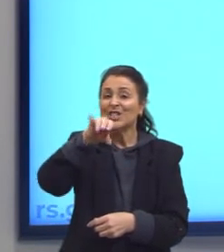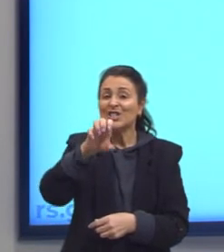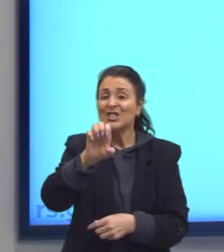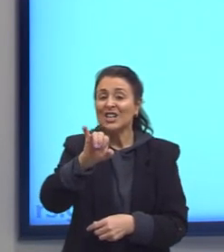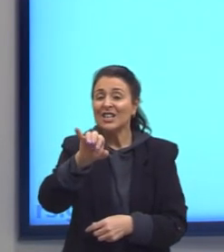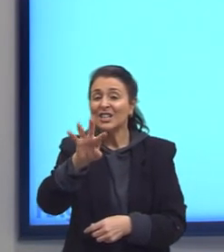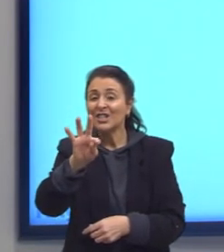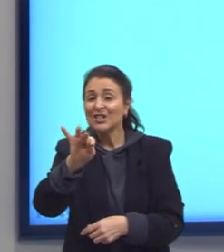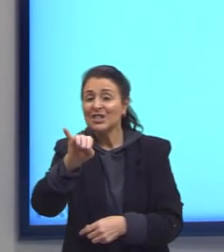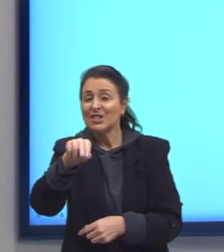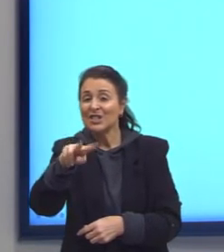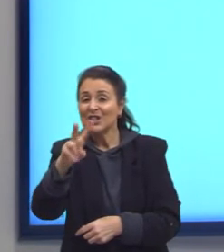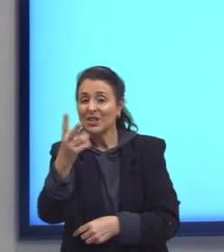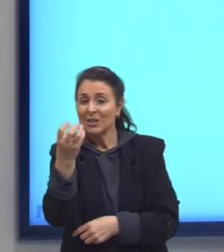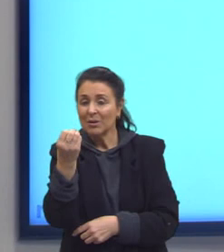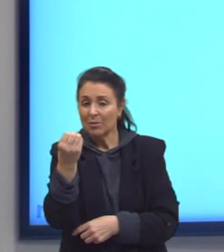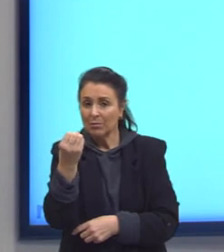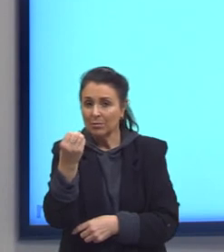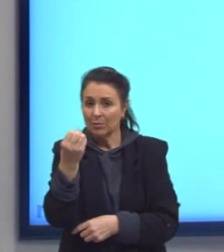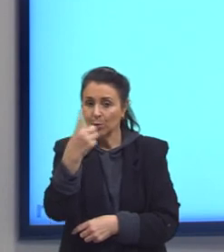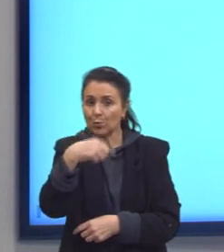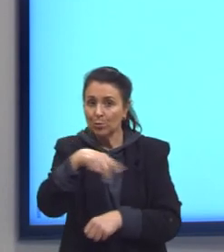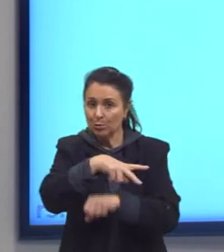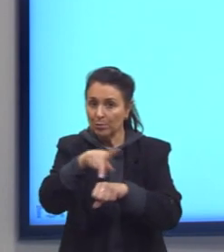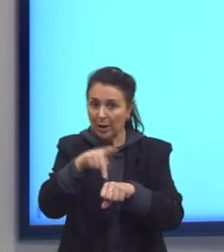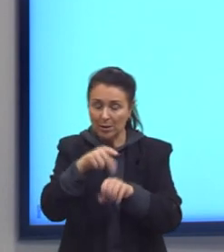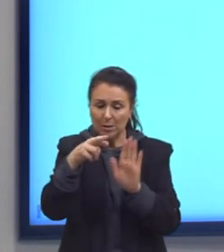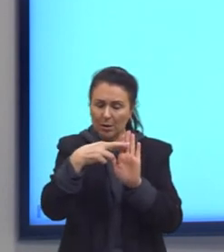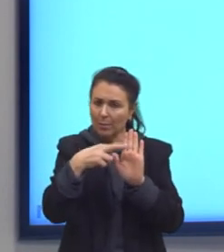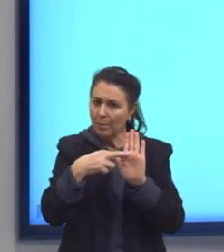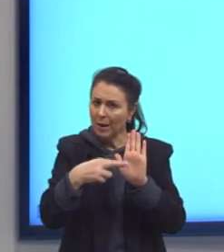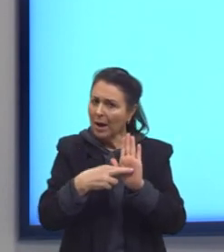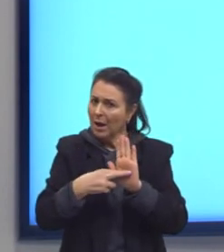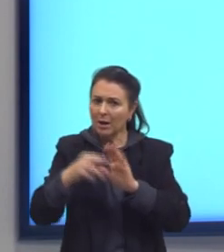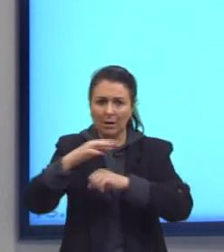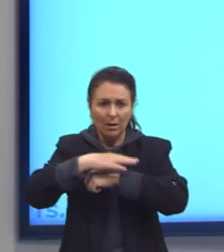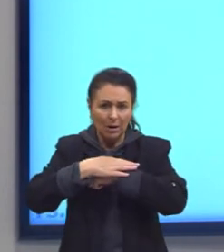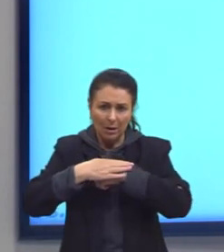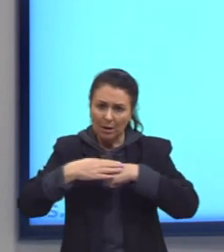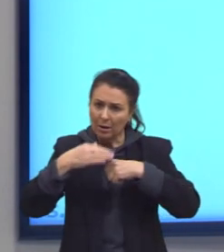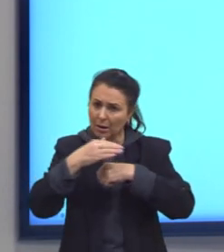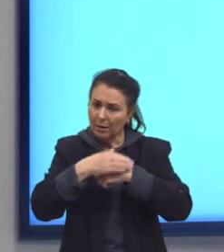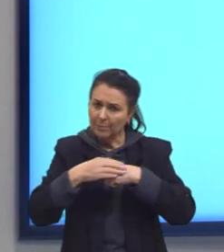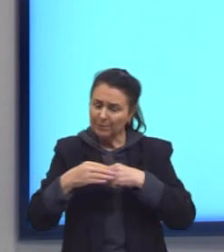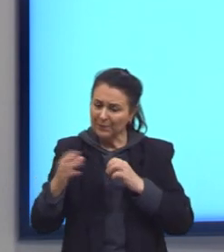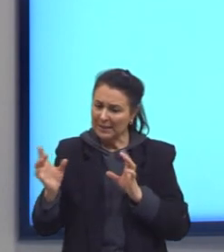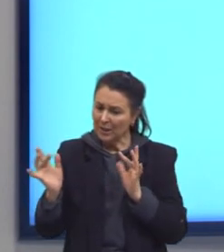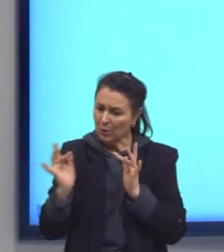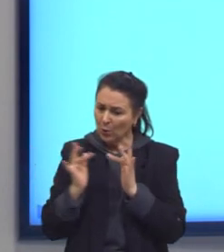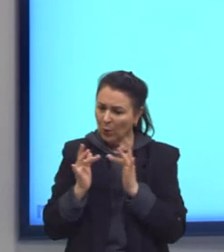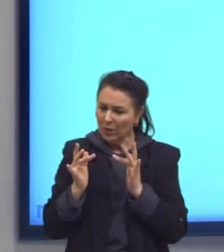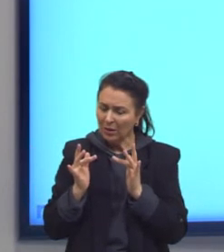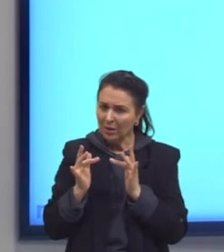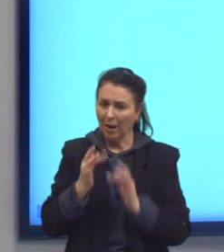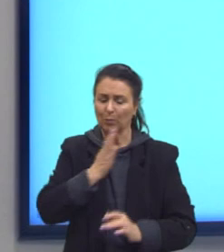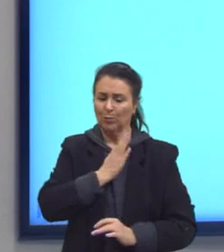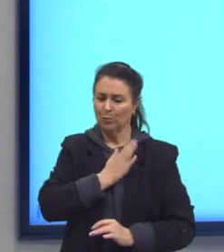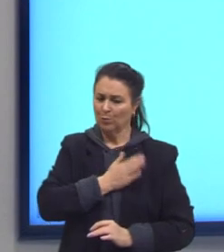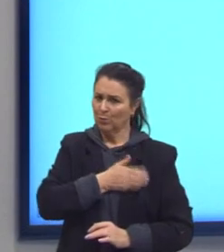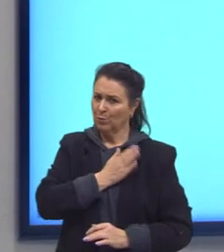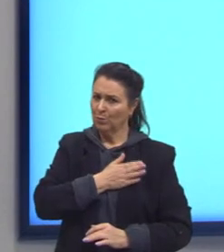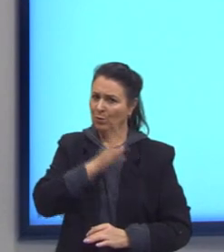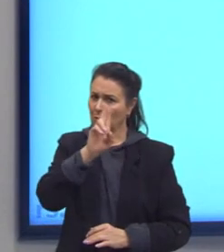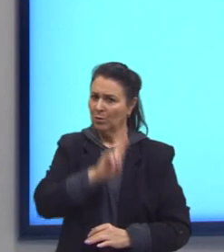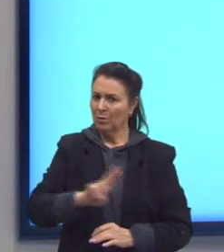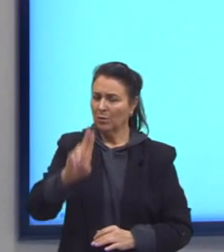países, a polidez é uma regra. Essa polidez, essa intimidade, esse agir com o coração, ele cita, inclusive,